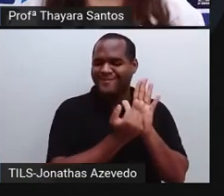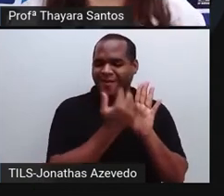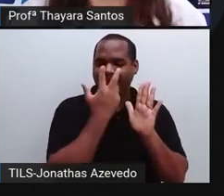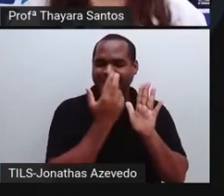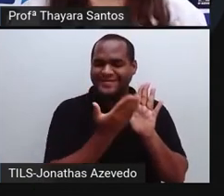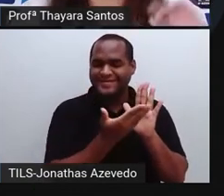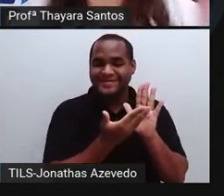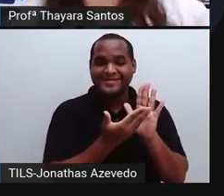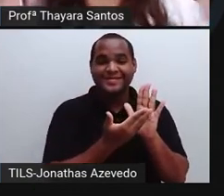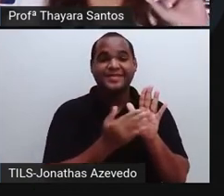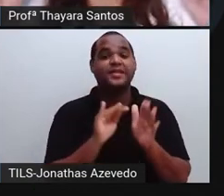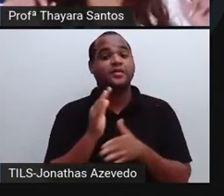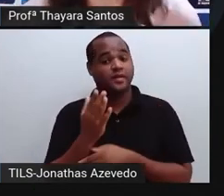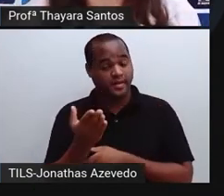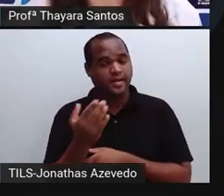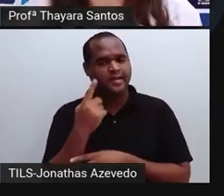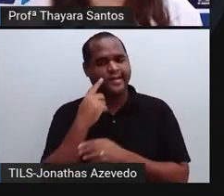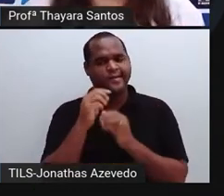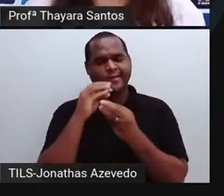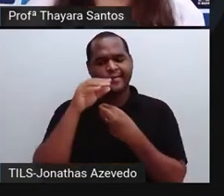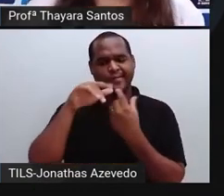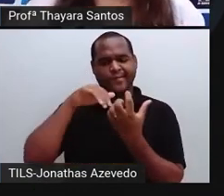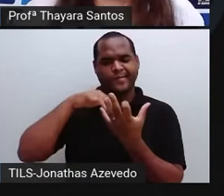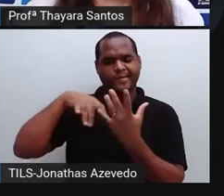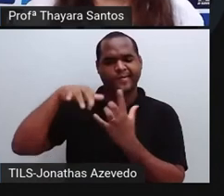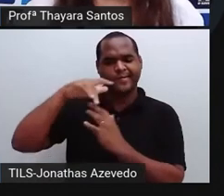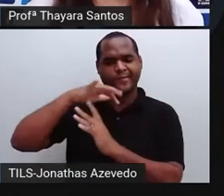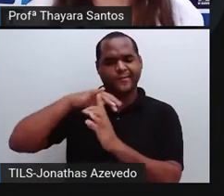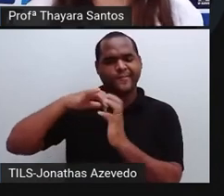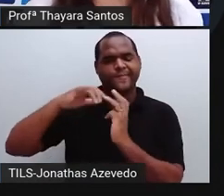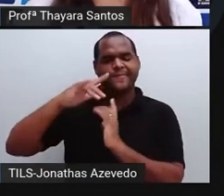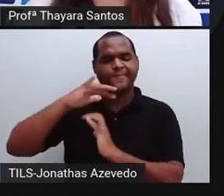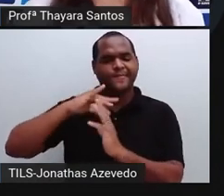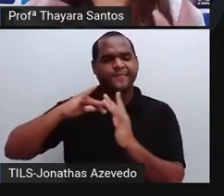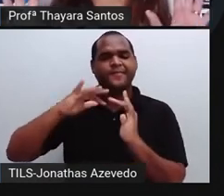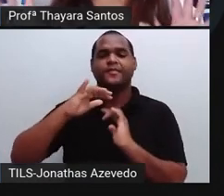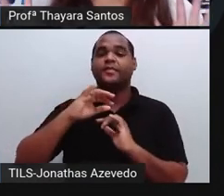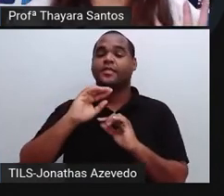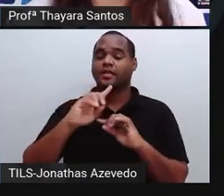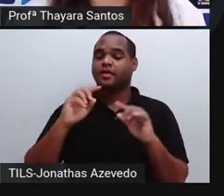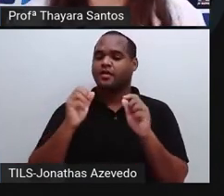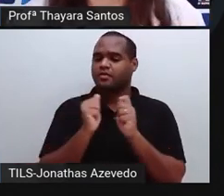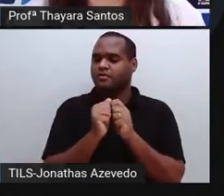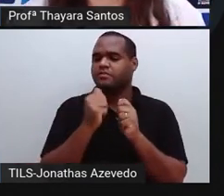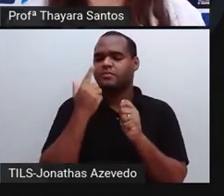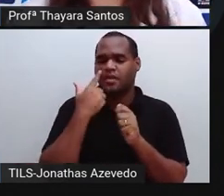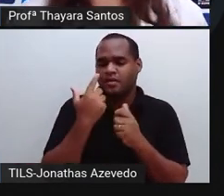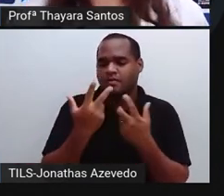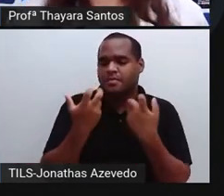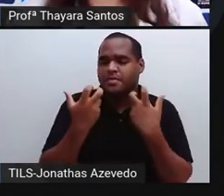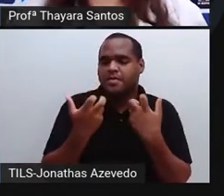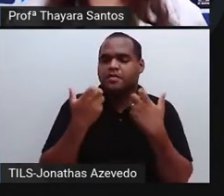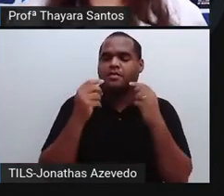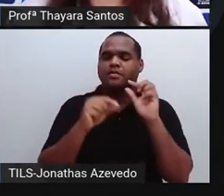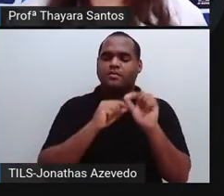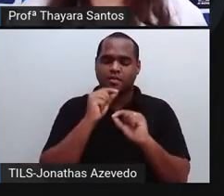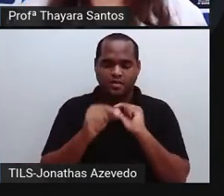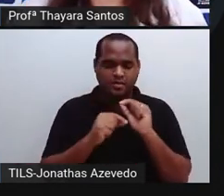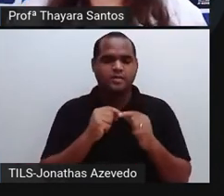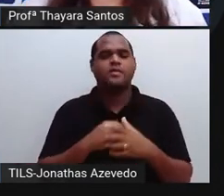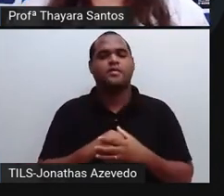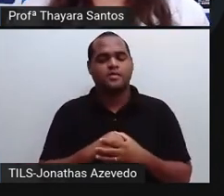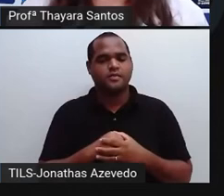forma única aqui. Eles não estão se agitando. Então, eles não estão se agitando. A gente já tem um indício aí que essa